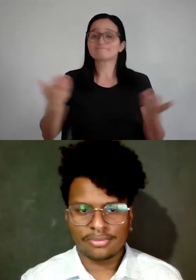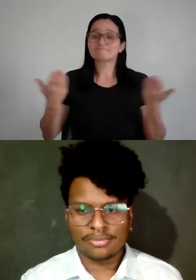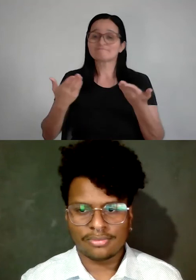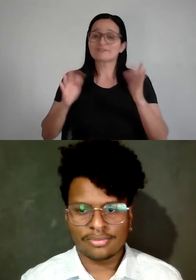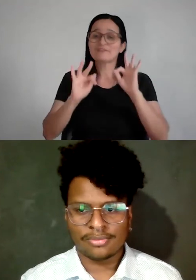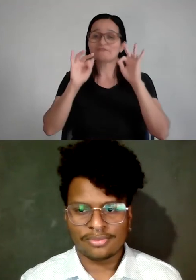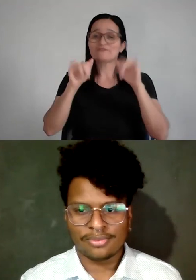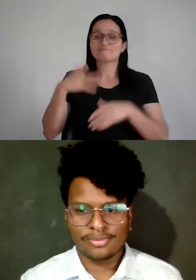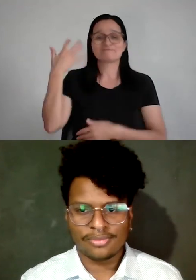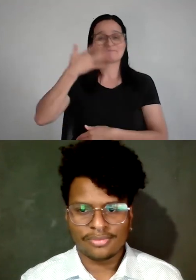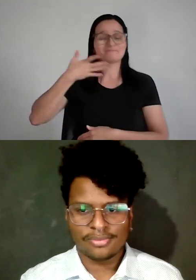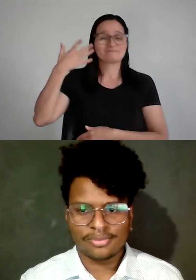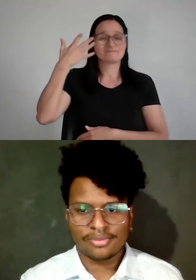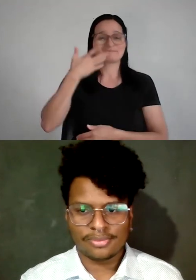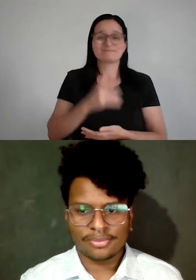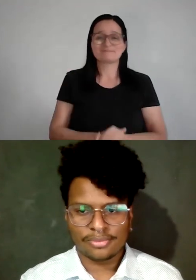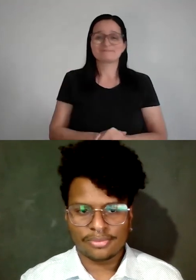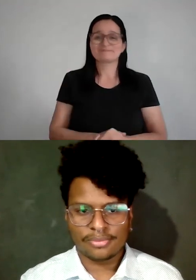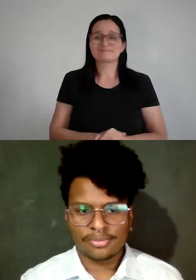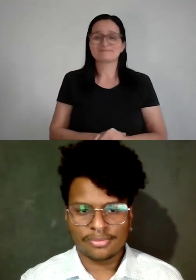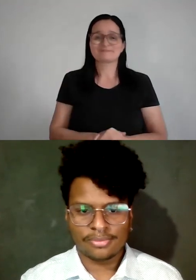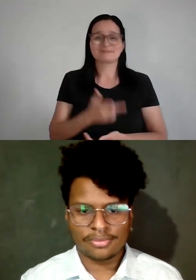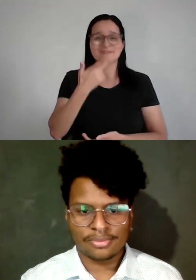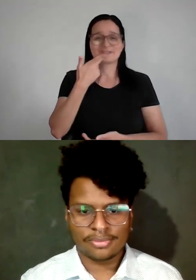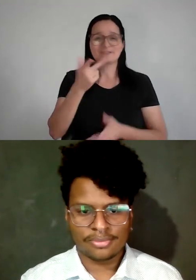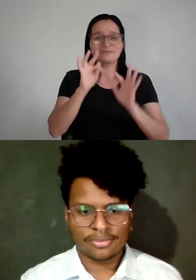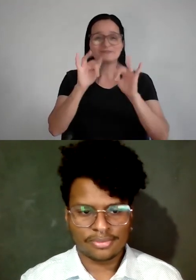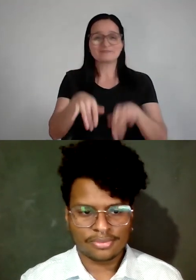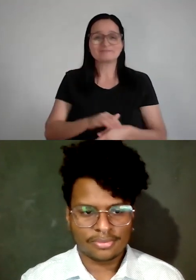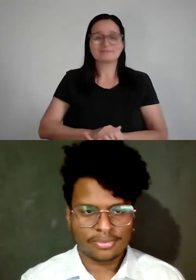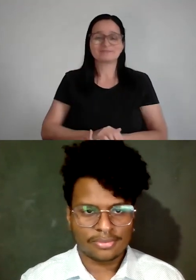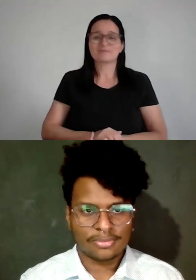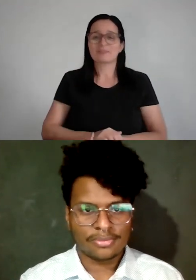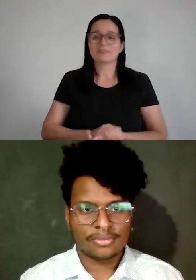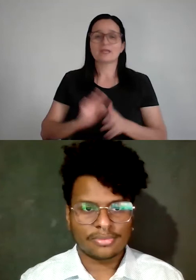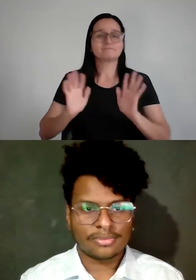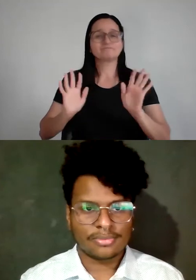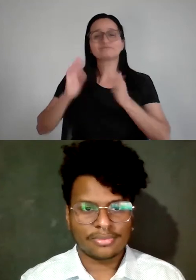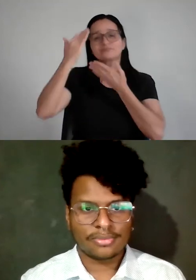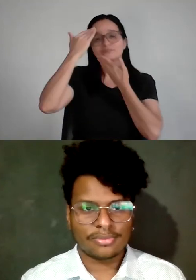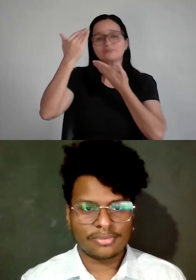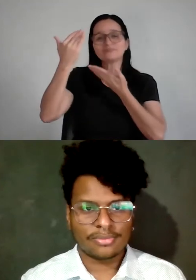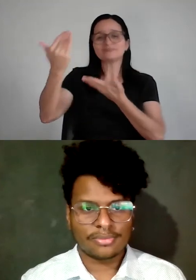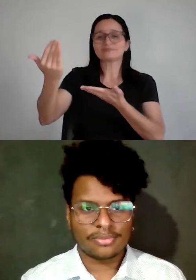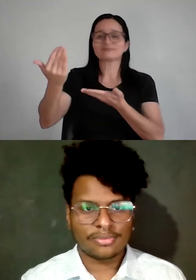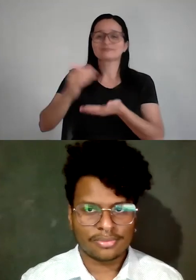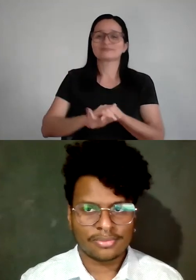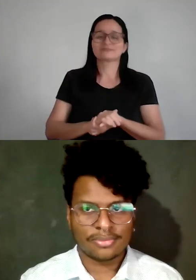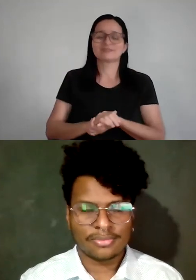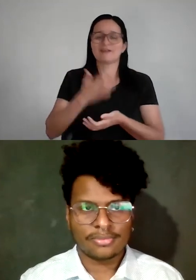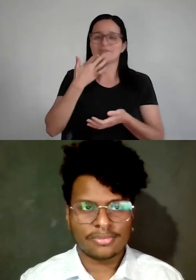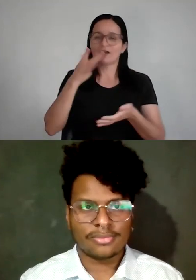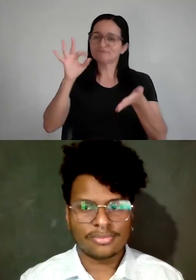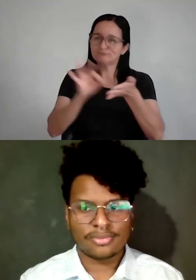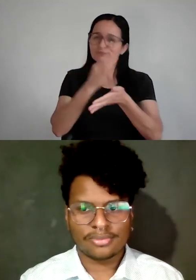mais uma palestra. Quer dar as palavras finais, Laser? Não, só agradecer mesmo e fazer essa ponte, a galera se conectar lá,